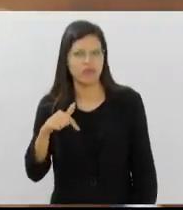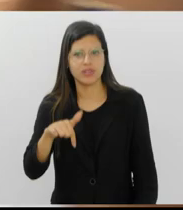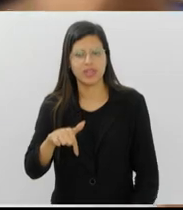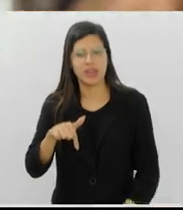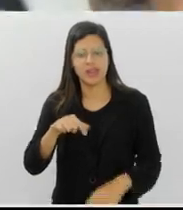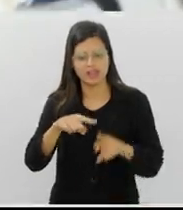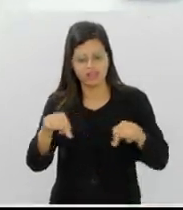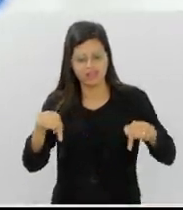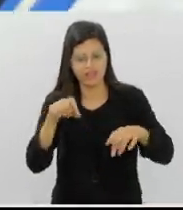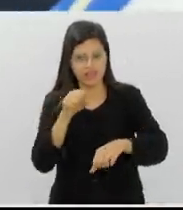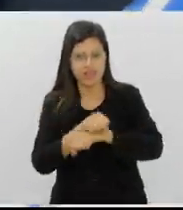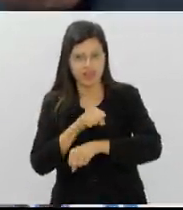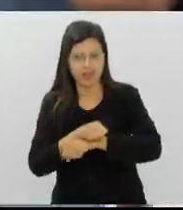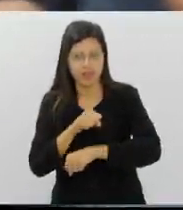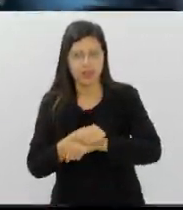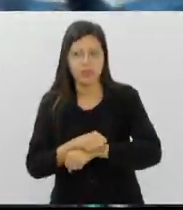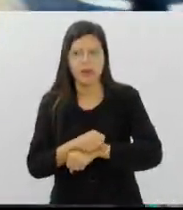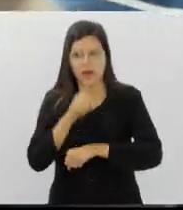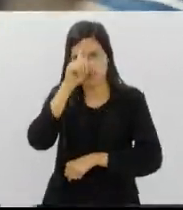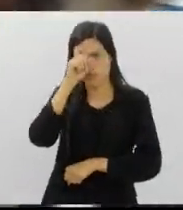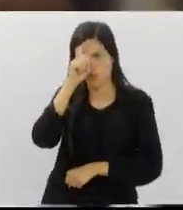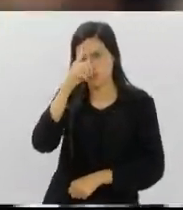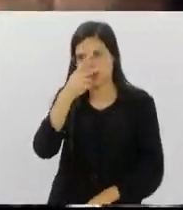Hospital Universitário Pedro Ernesto.